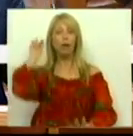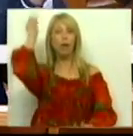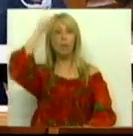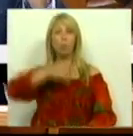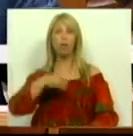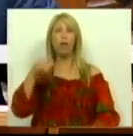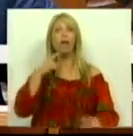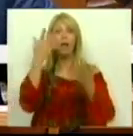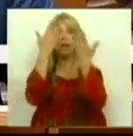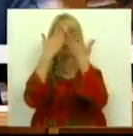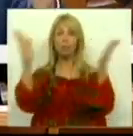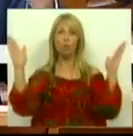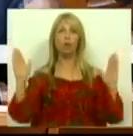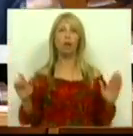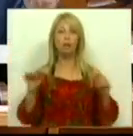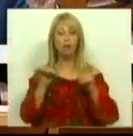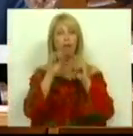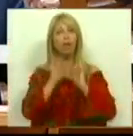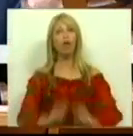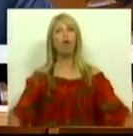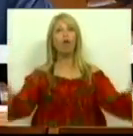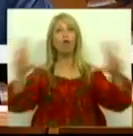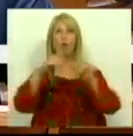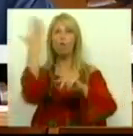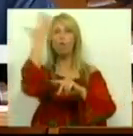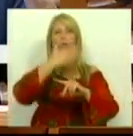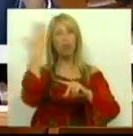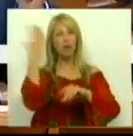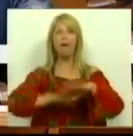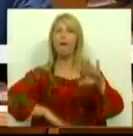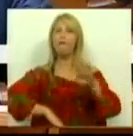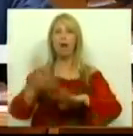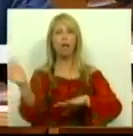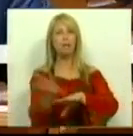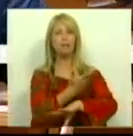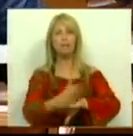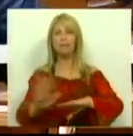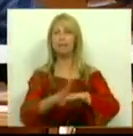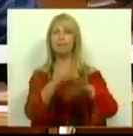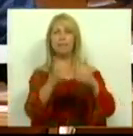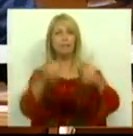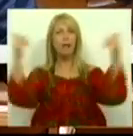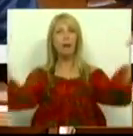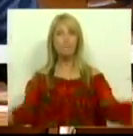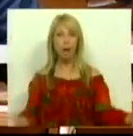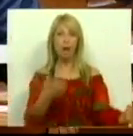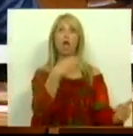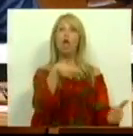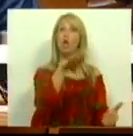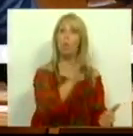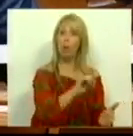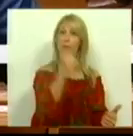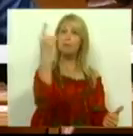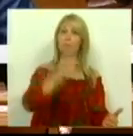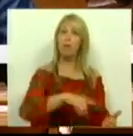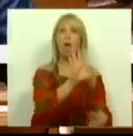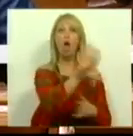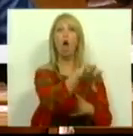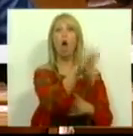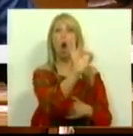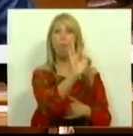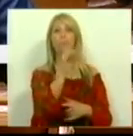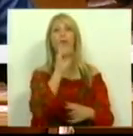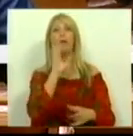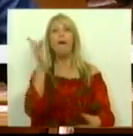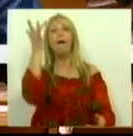Este é, de novo, um dia de separação das águas e em que o Partido Socialista deverá optar entre a cedência fácil